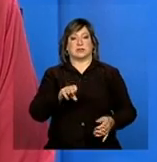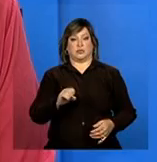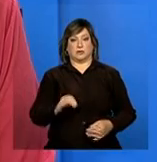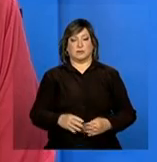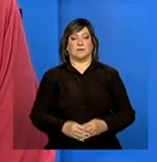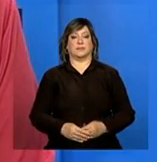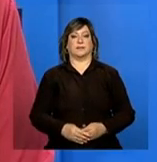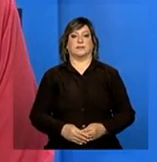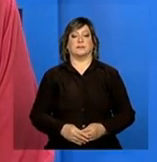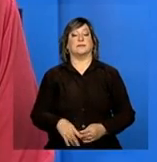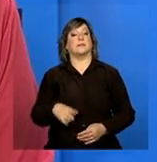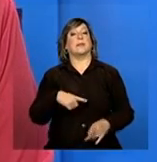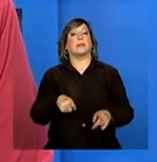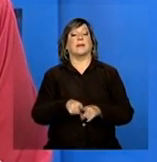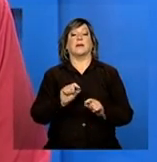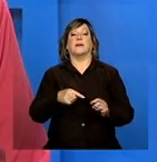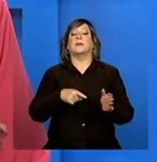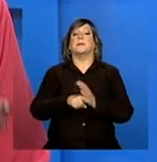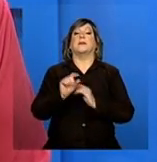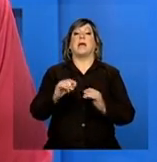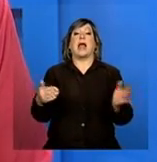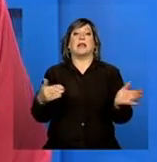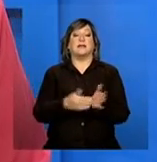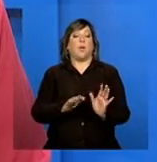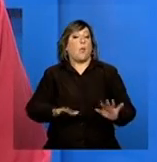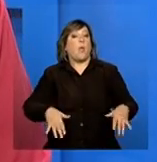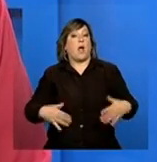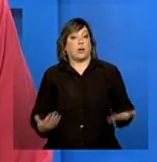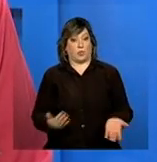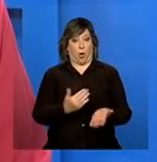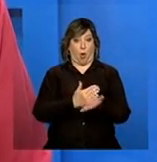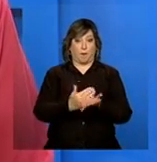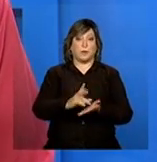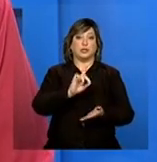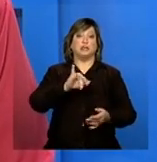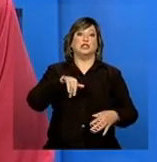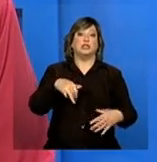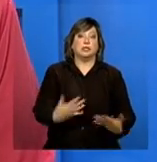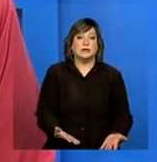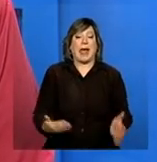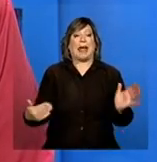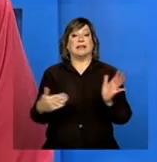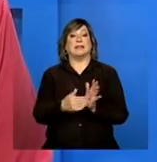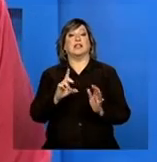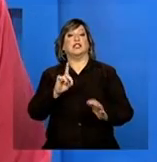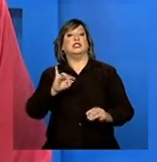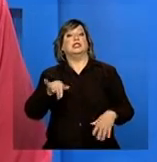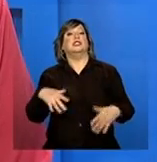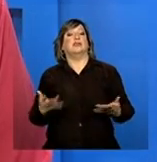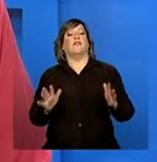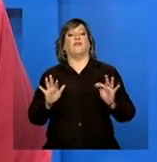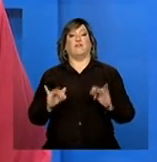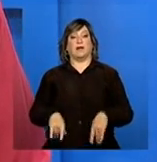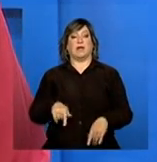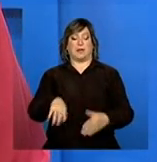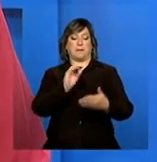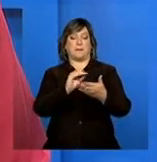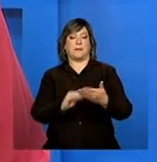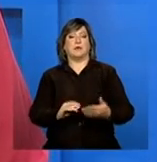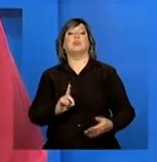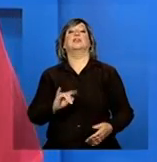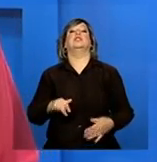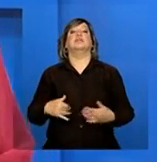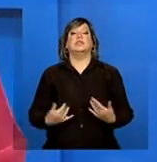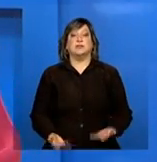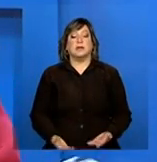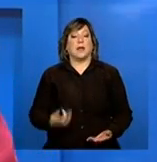calar, né, gente? Até quando? O início... A gente começa quando? E o prazo final para esse preenchimento é quando?